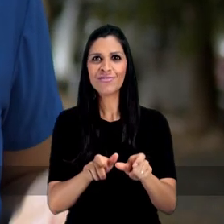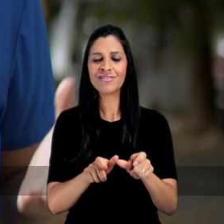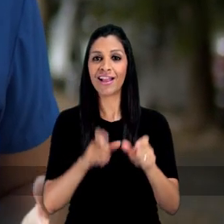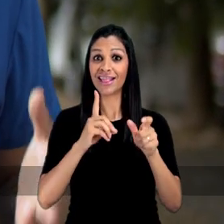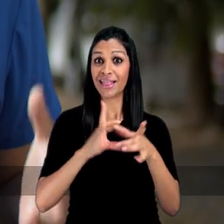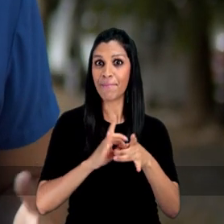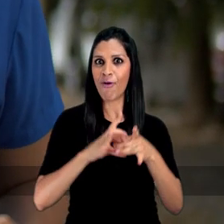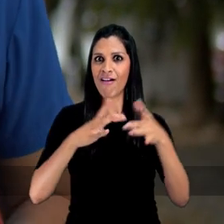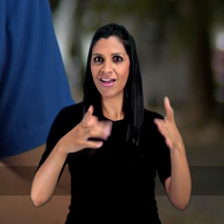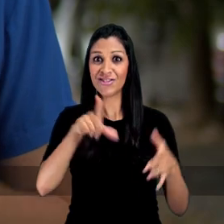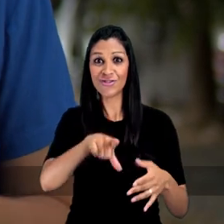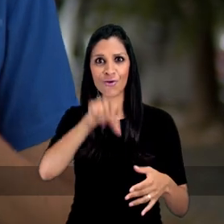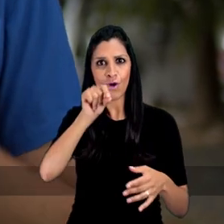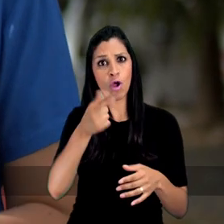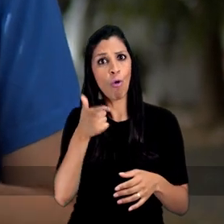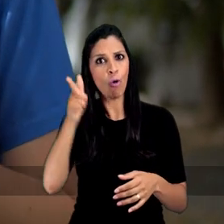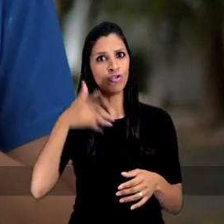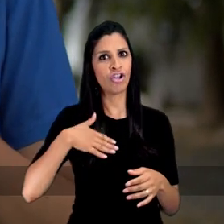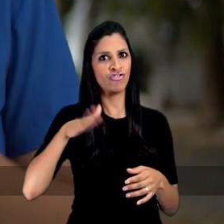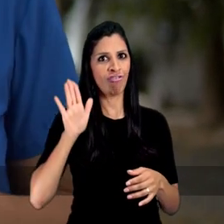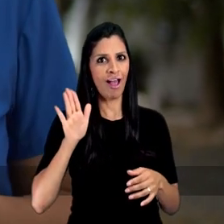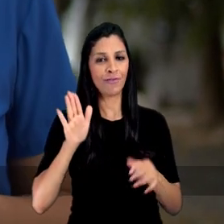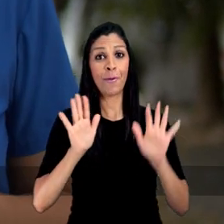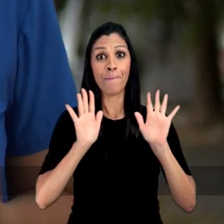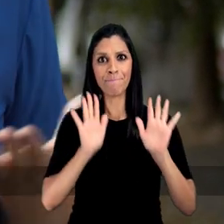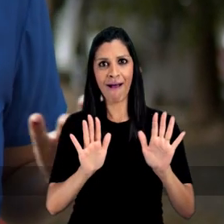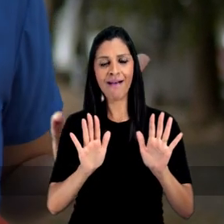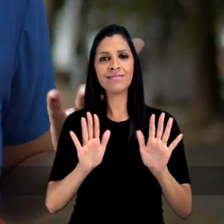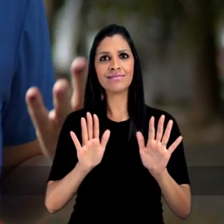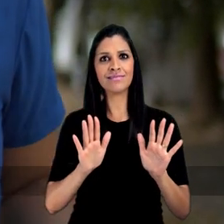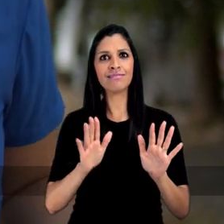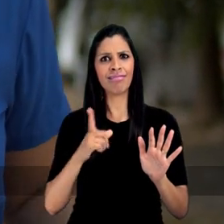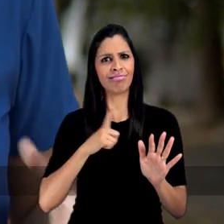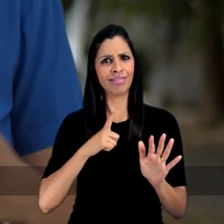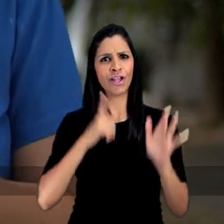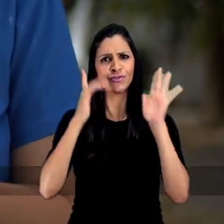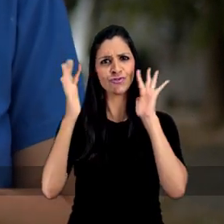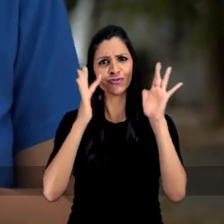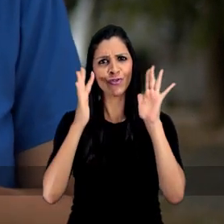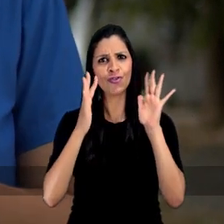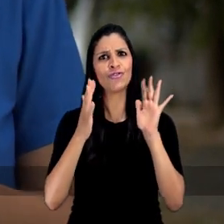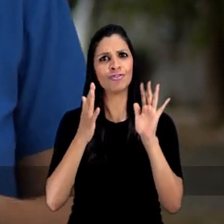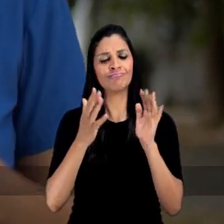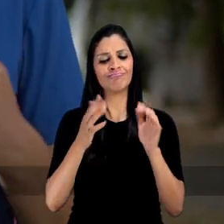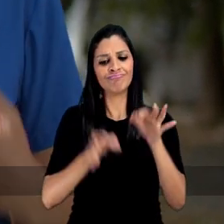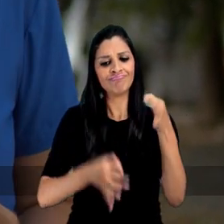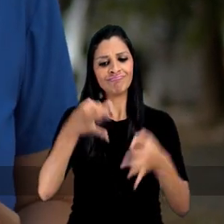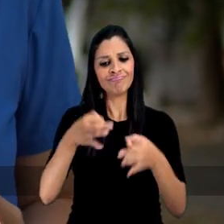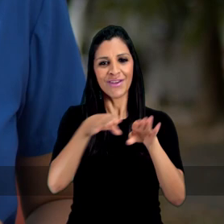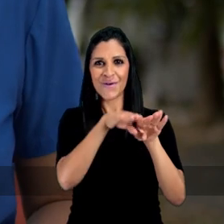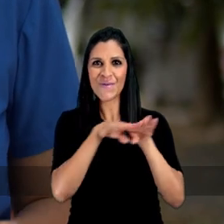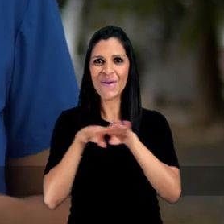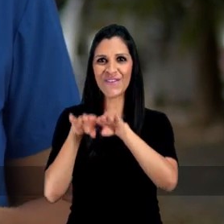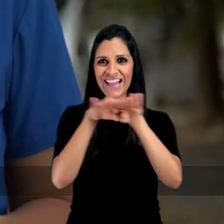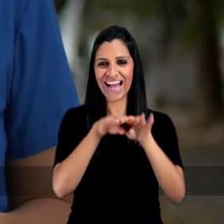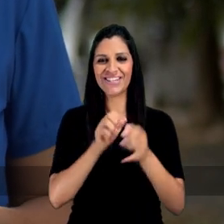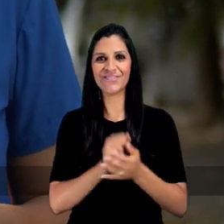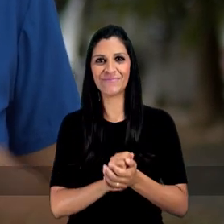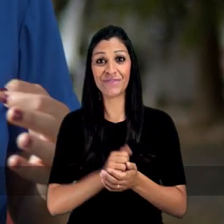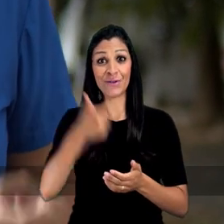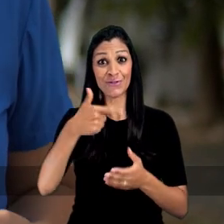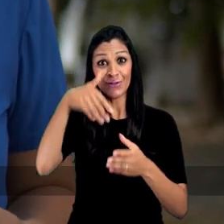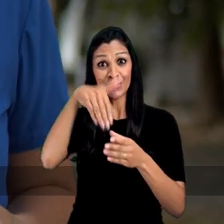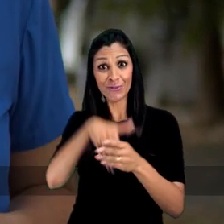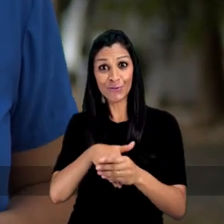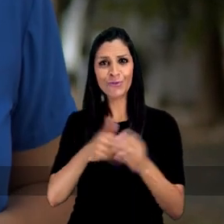que democraticamente escolheram outras candidaturas, mas que dividem conosco o sonho de uma cidade com mais justiça e igualdade.